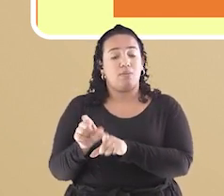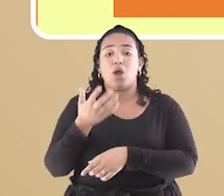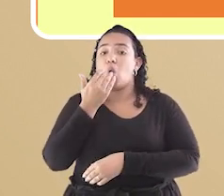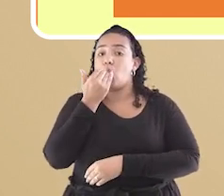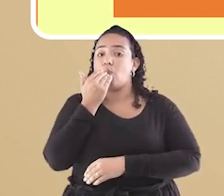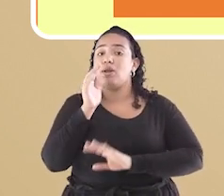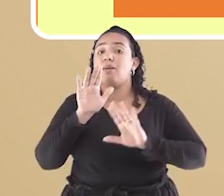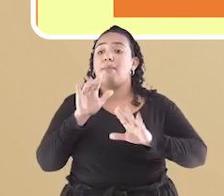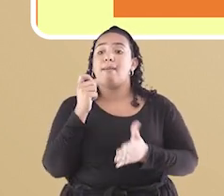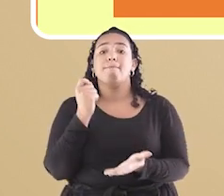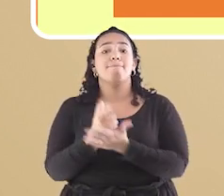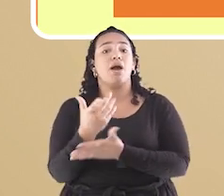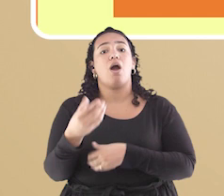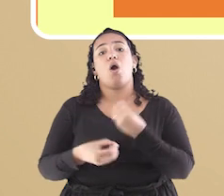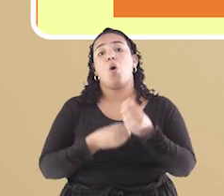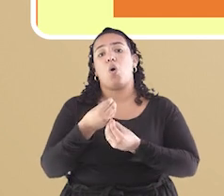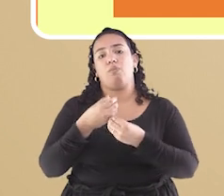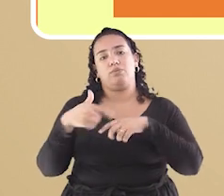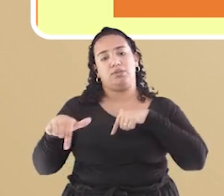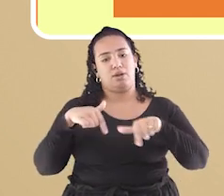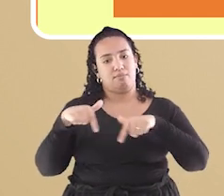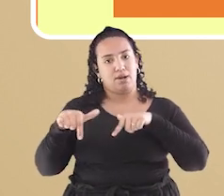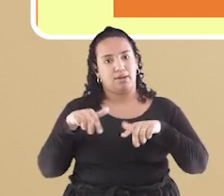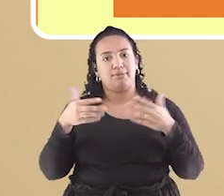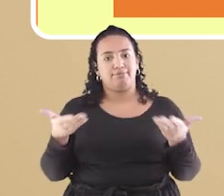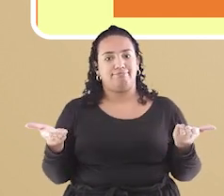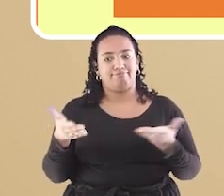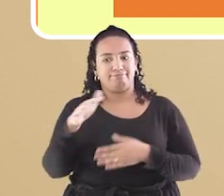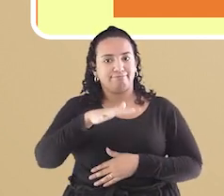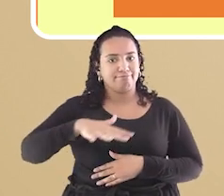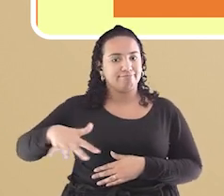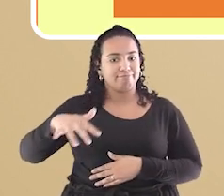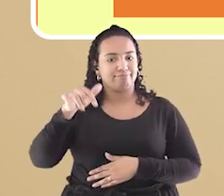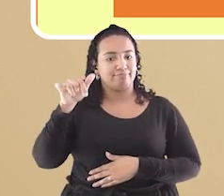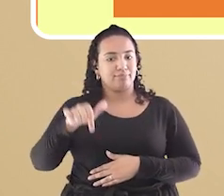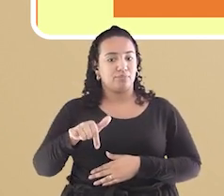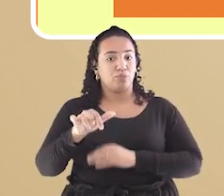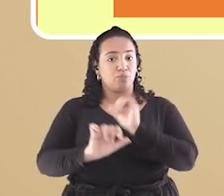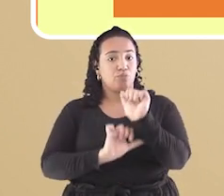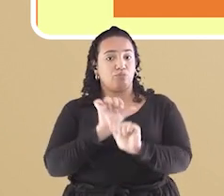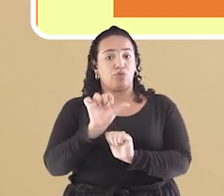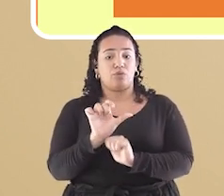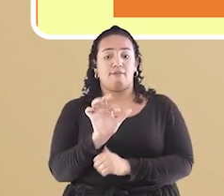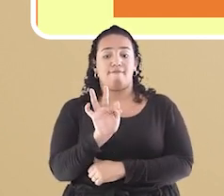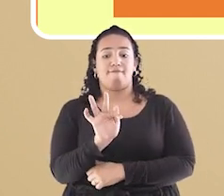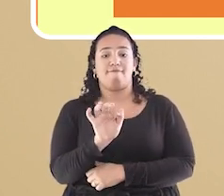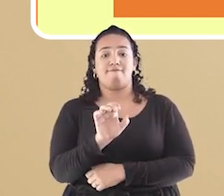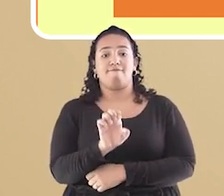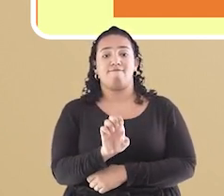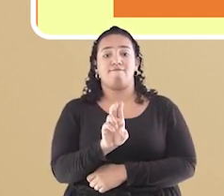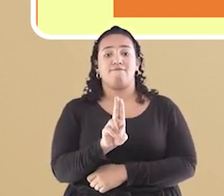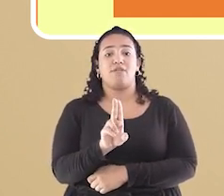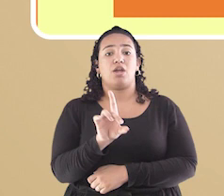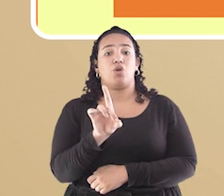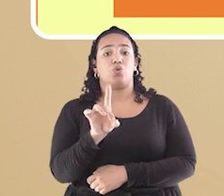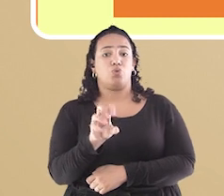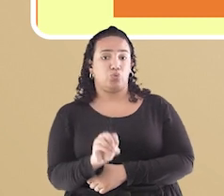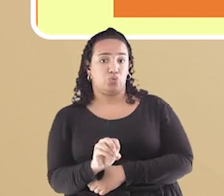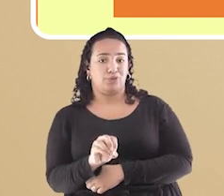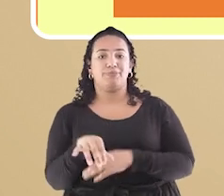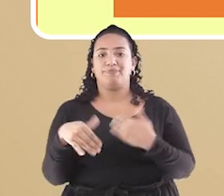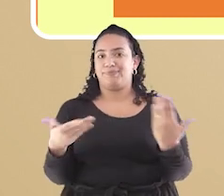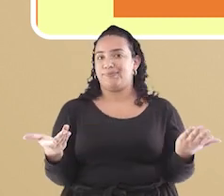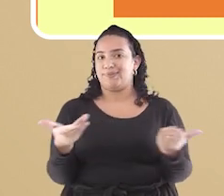isso com o trabalho. Com o tempo, esses locais converteram-se nos feudos. Nesse momento, surgiu um dos grandes